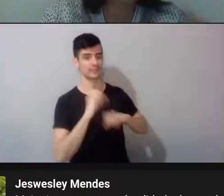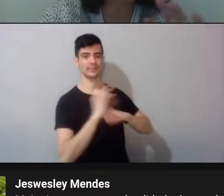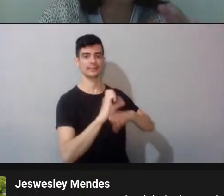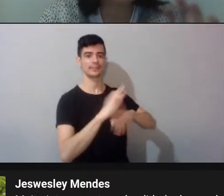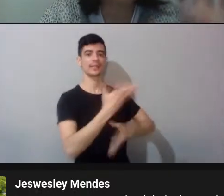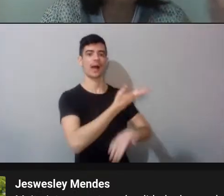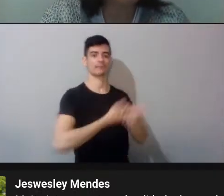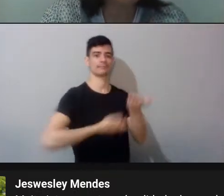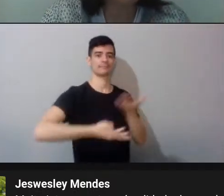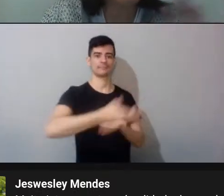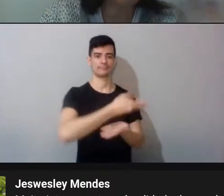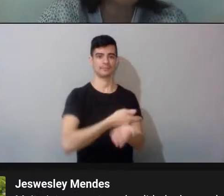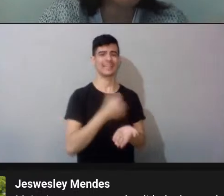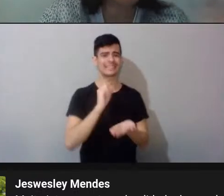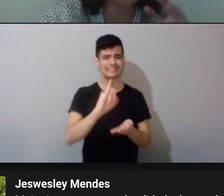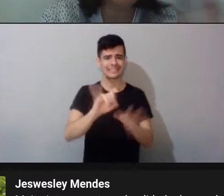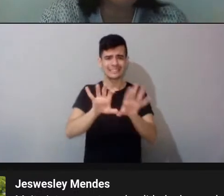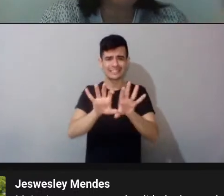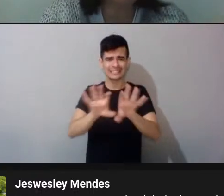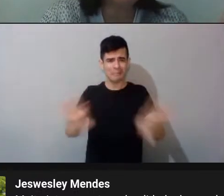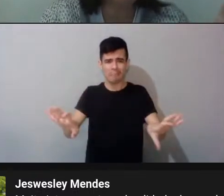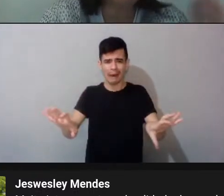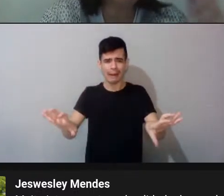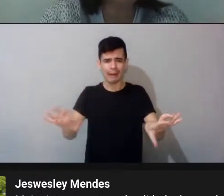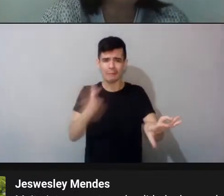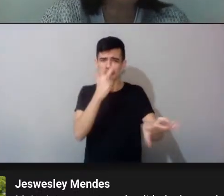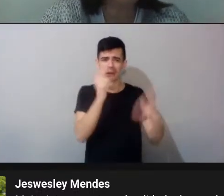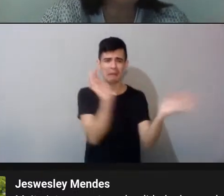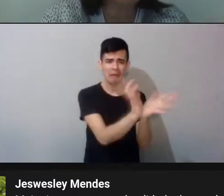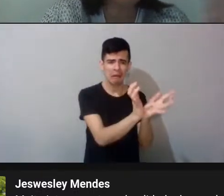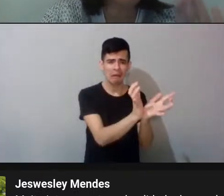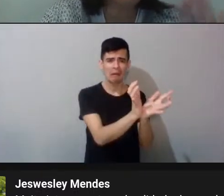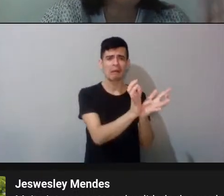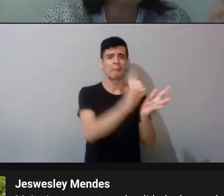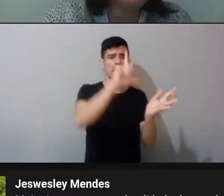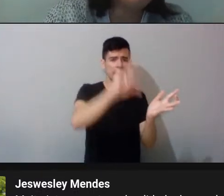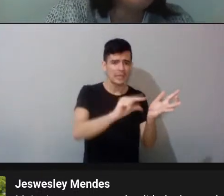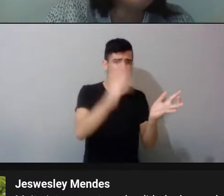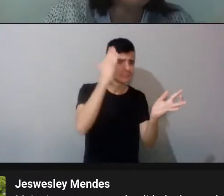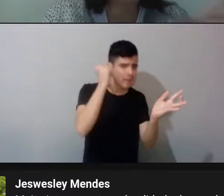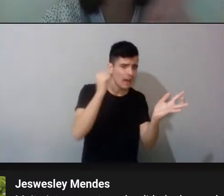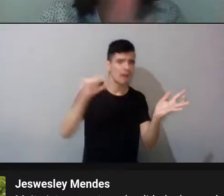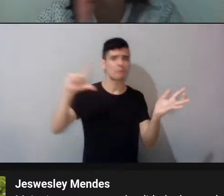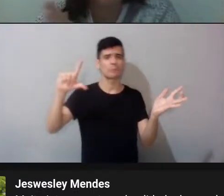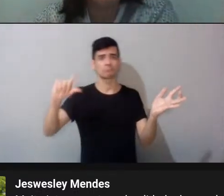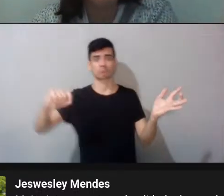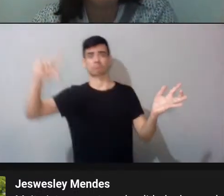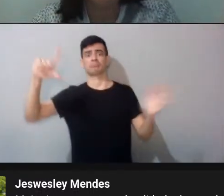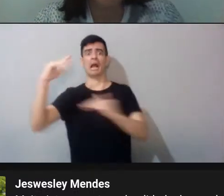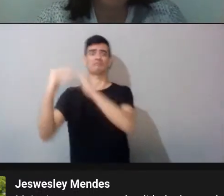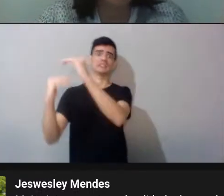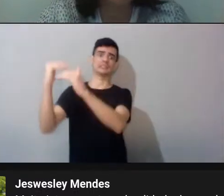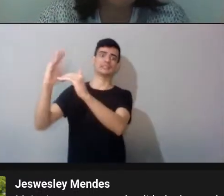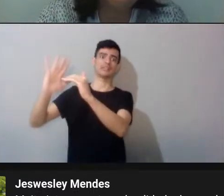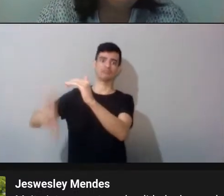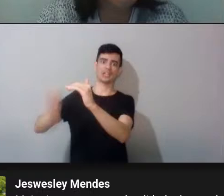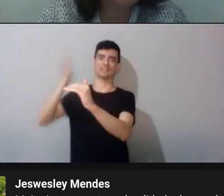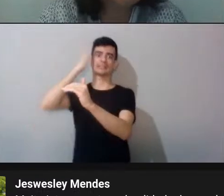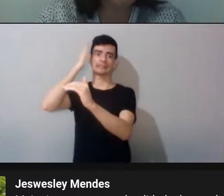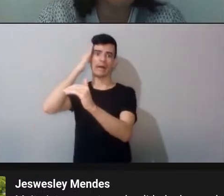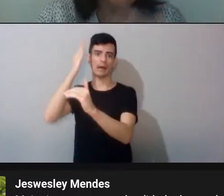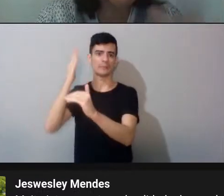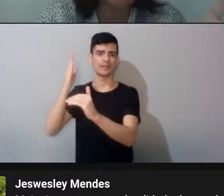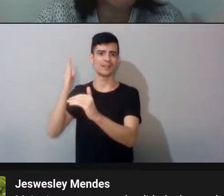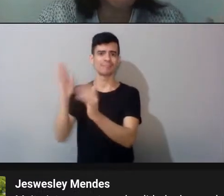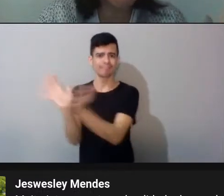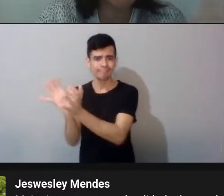vão, e a gente classifica, ele não disse com essas palavras, mas assim, e a gente classificar e dizer que essa aqui é avançada, essa aqui é iniciante,